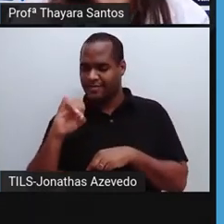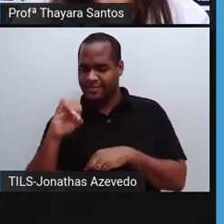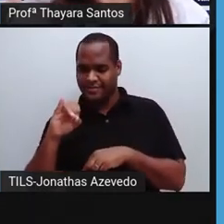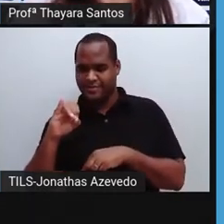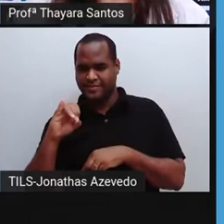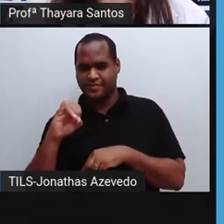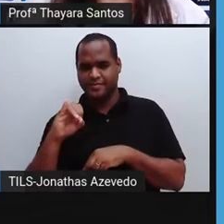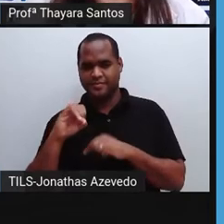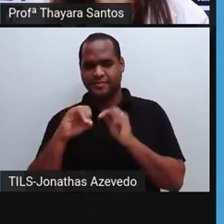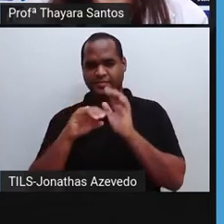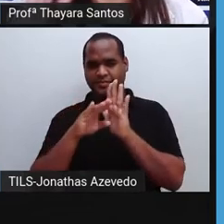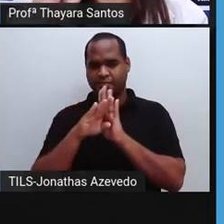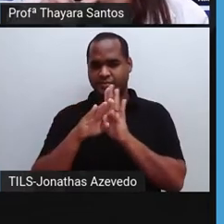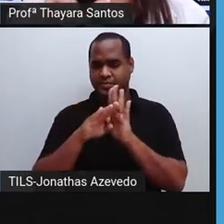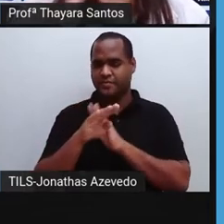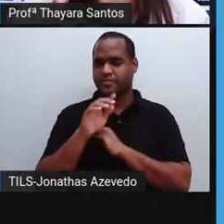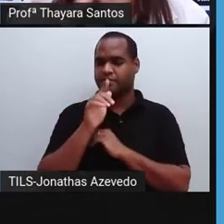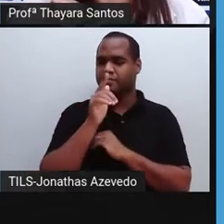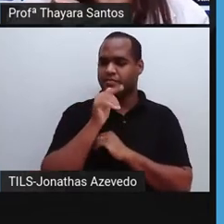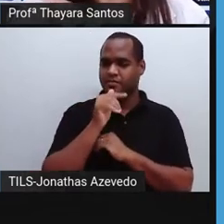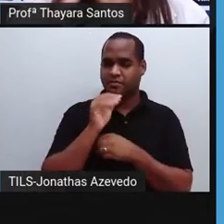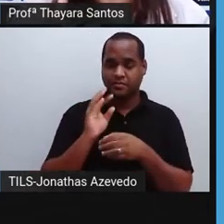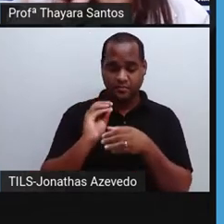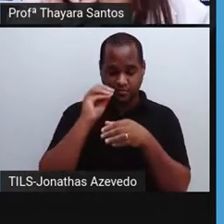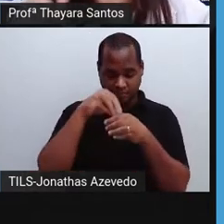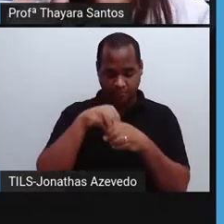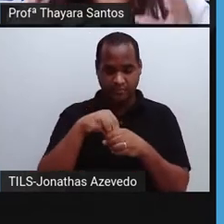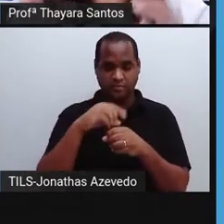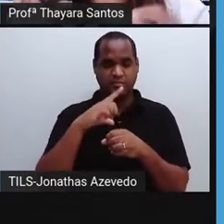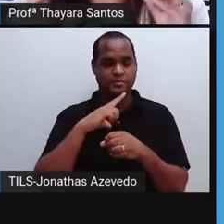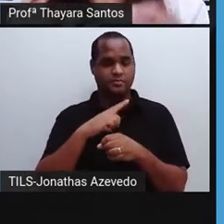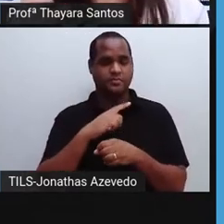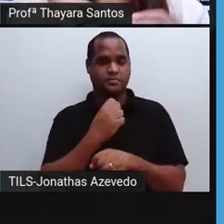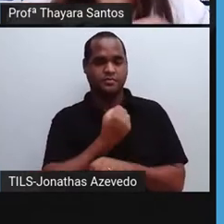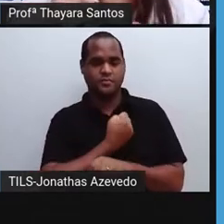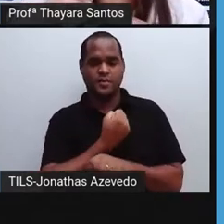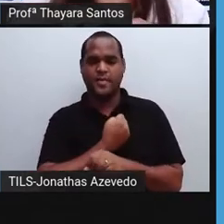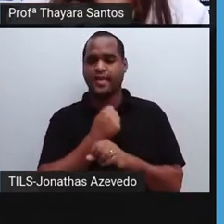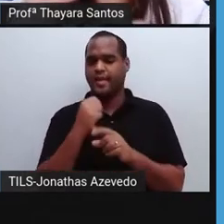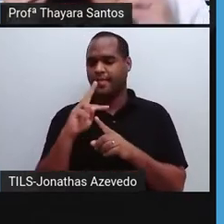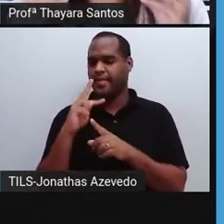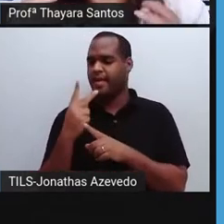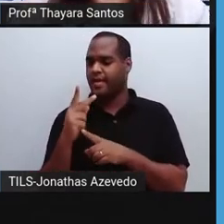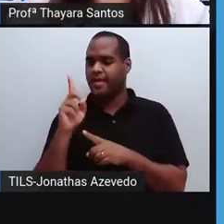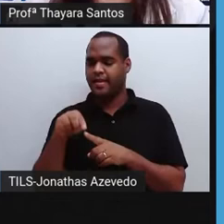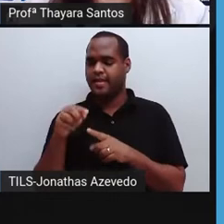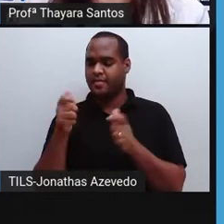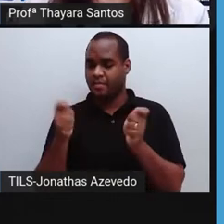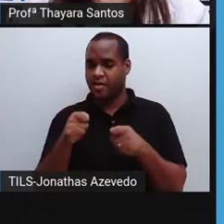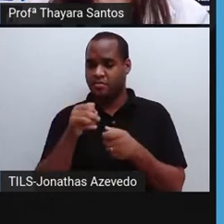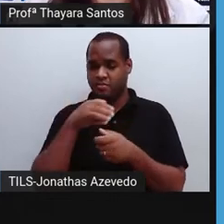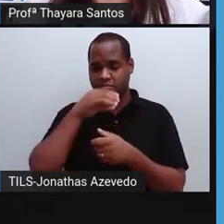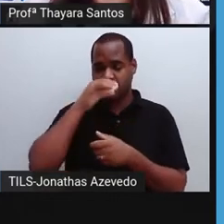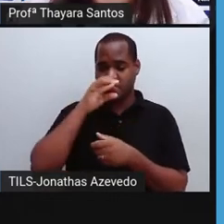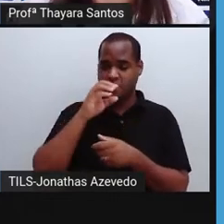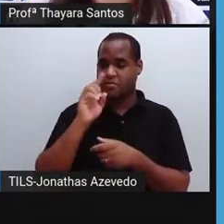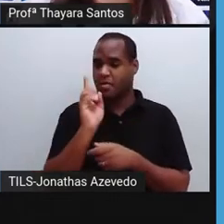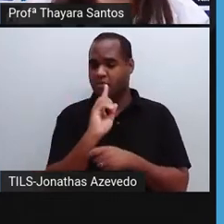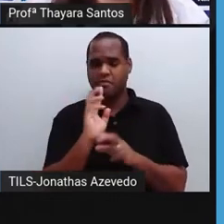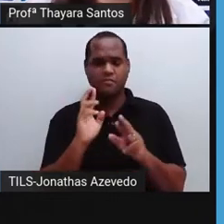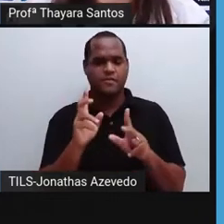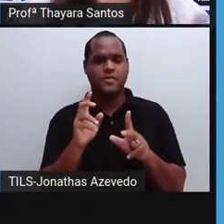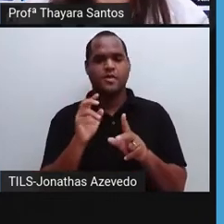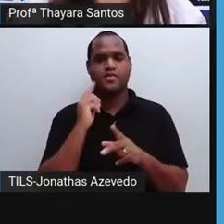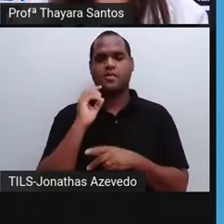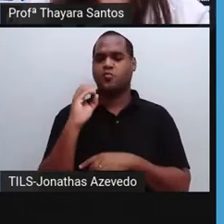que é a bactéria causadora da água, tem que estar dentro de um número ali para ser considerada potável ou não. Geralmente, não vai